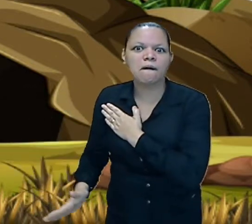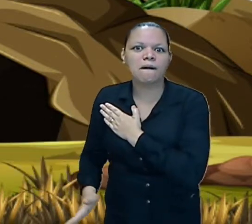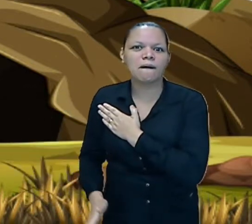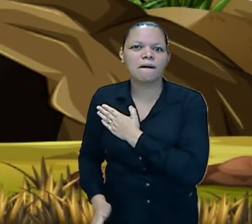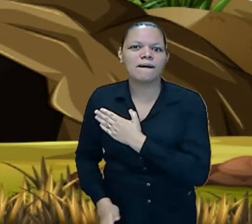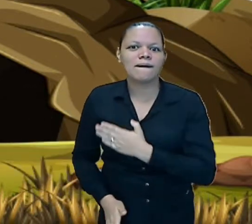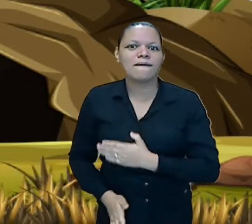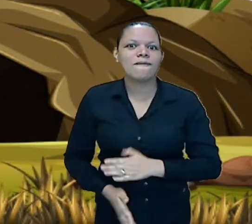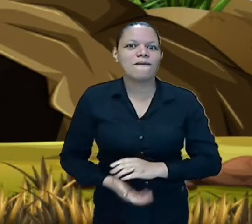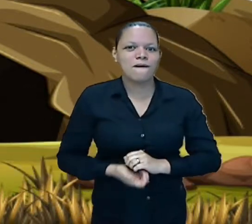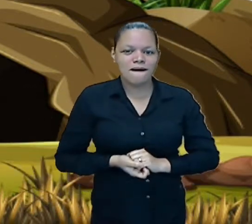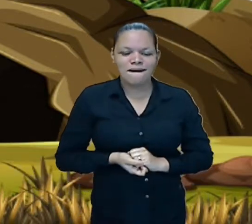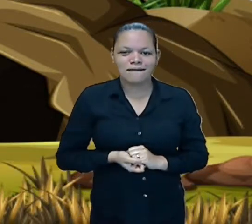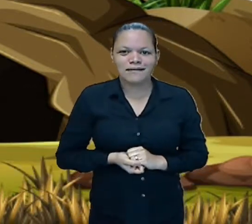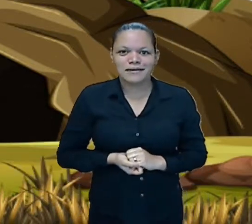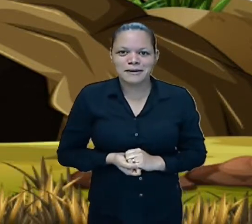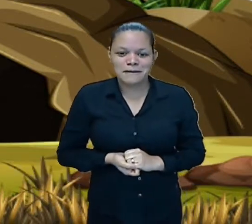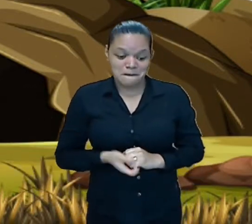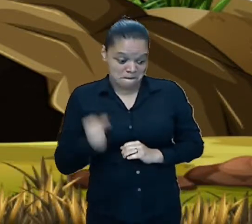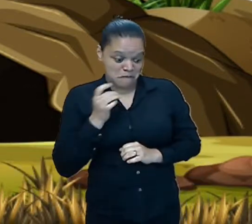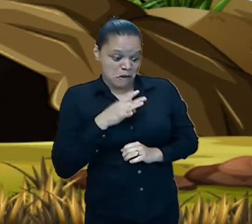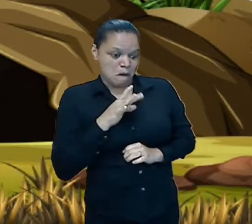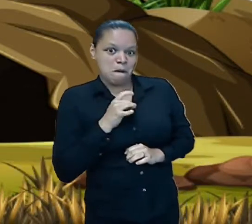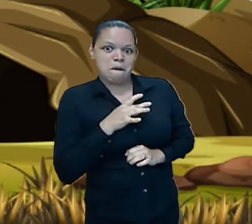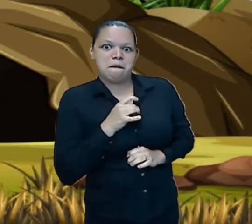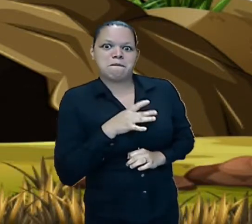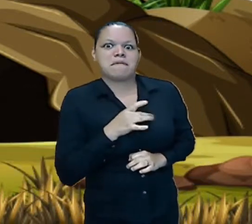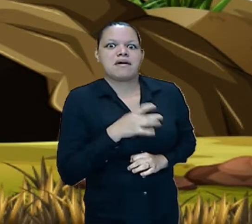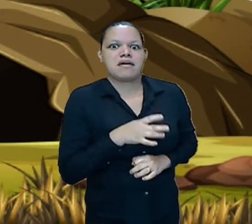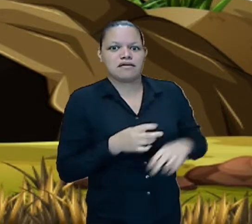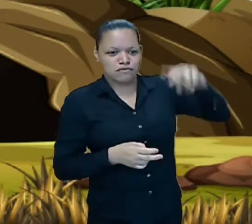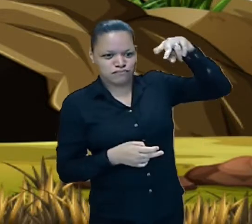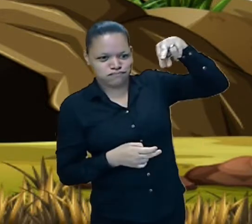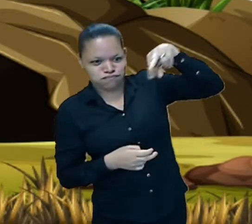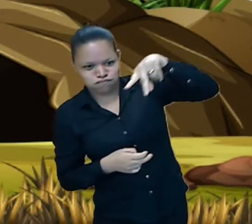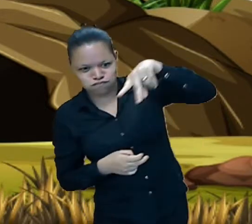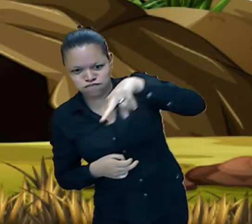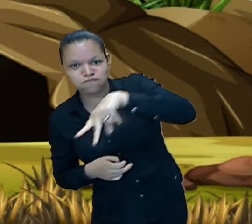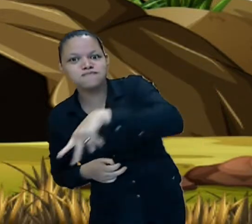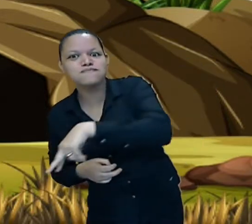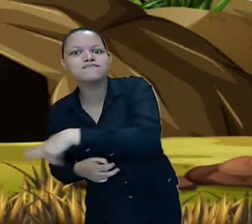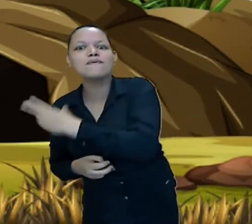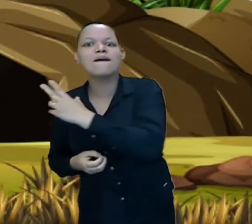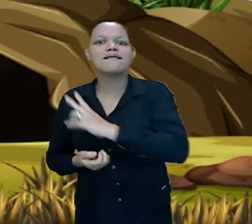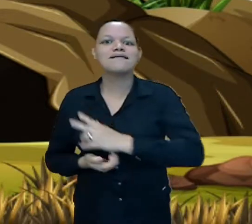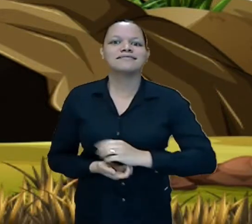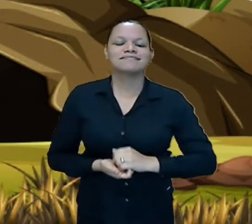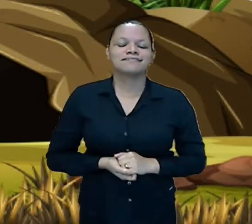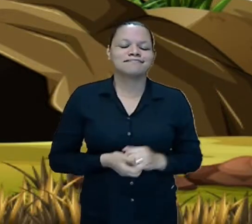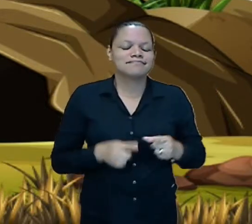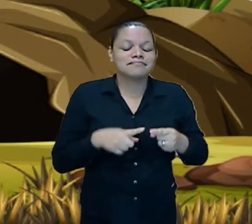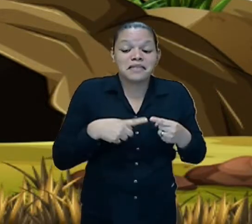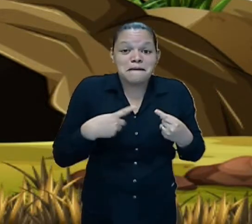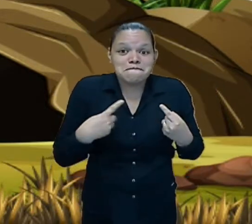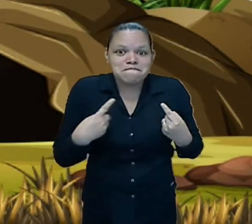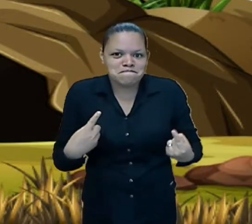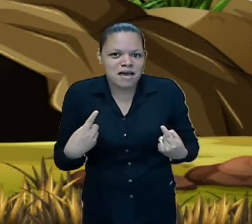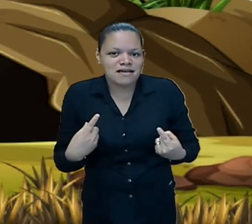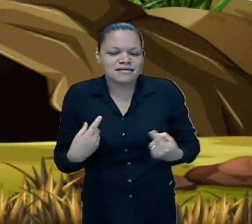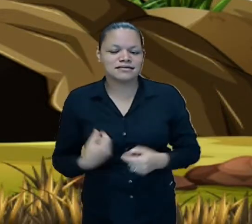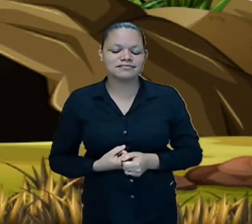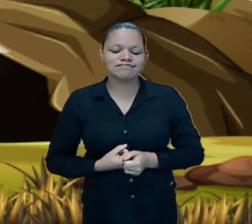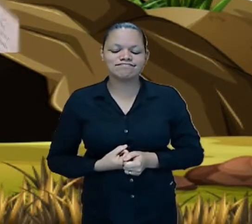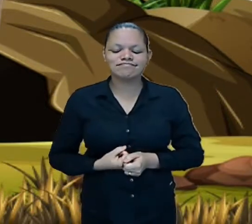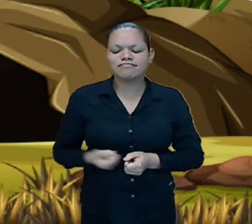estava bem longe já tinha descido correndo a montanha montanhosa mas ele tinha deixado